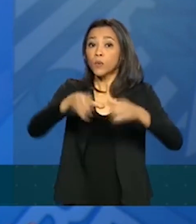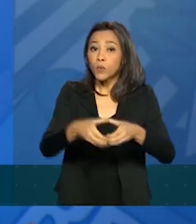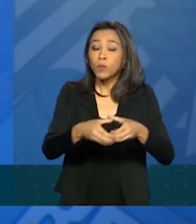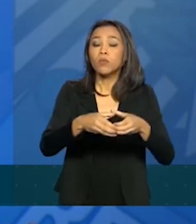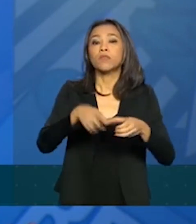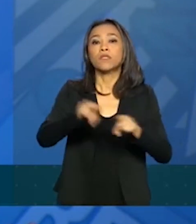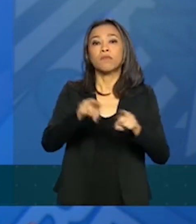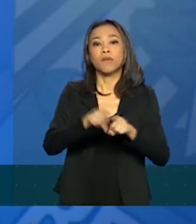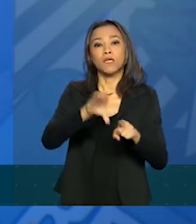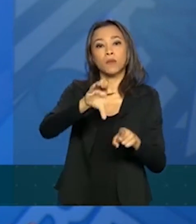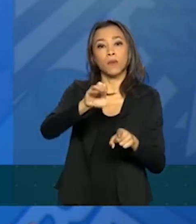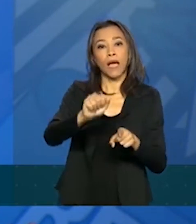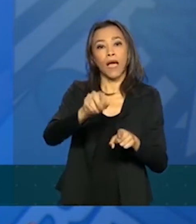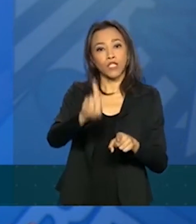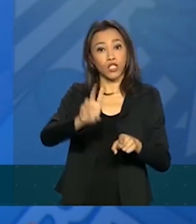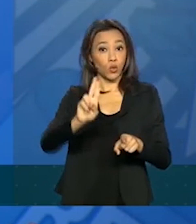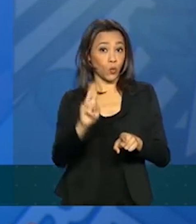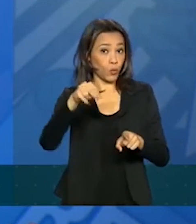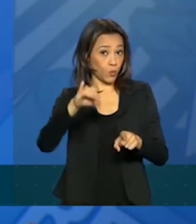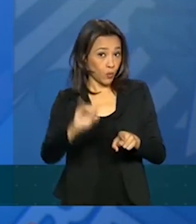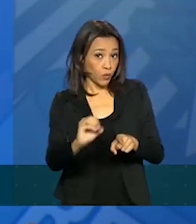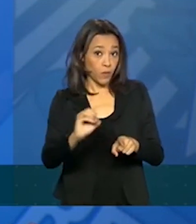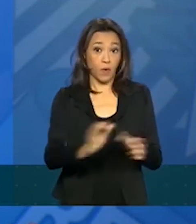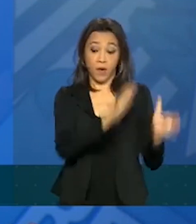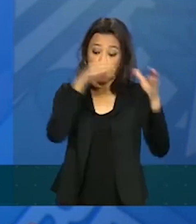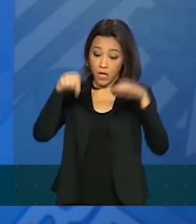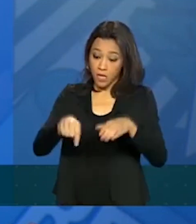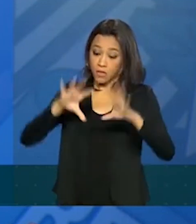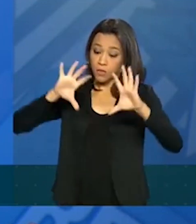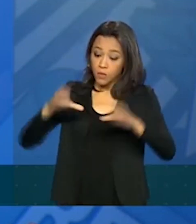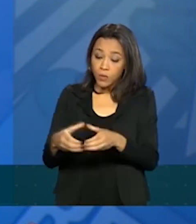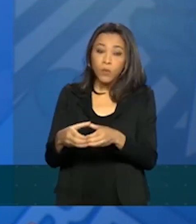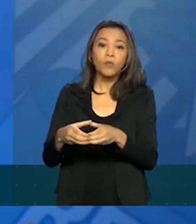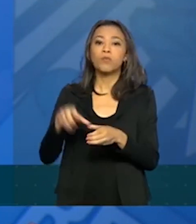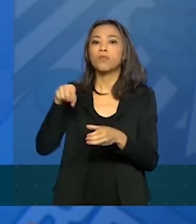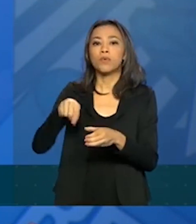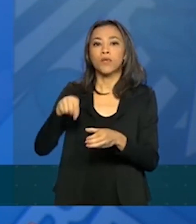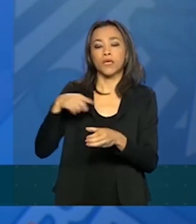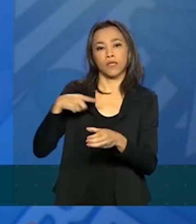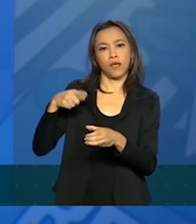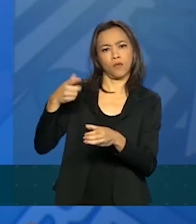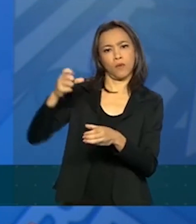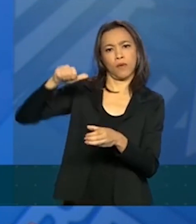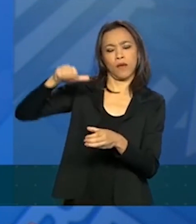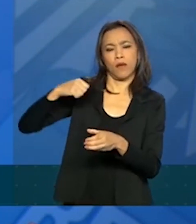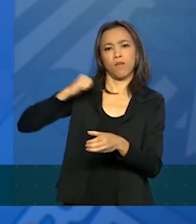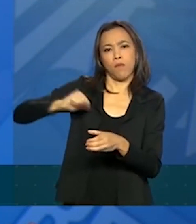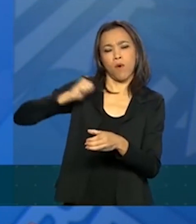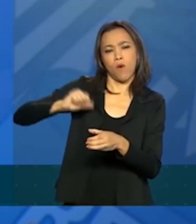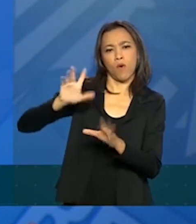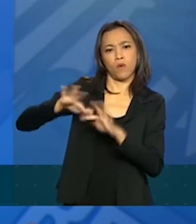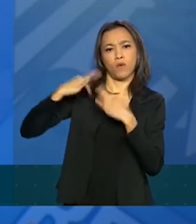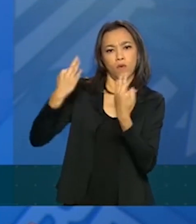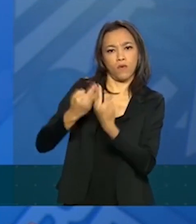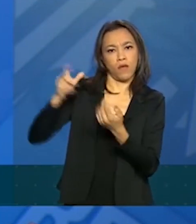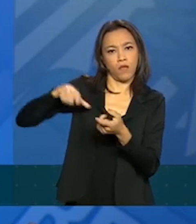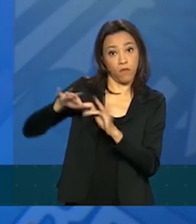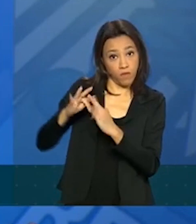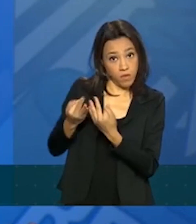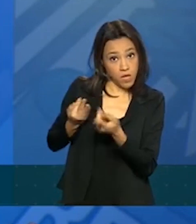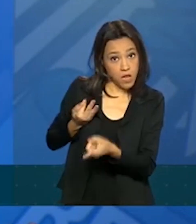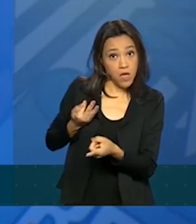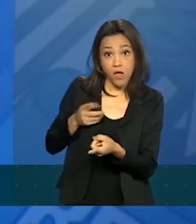Aqueles que estão no Bolsa Família, como o ministro Onix já conversou, nós não vamos alterar o